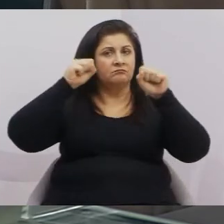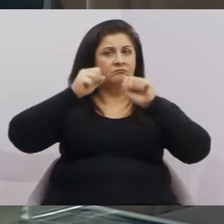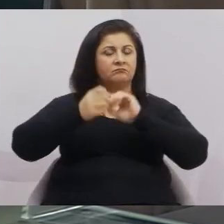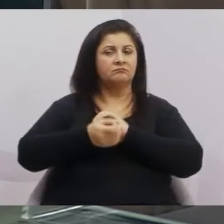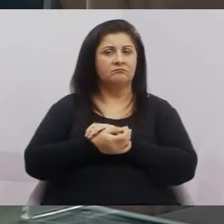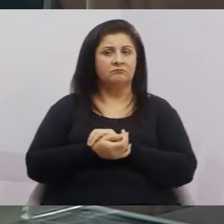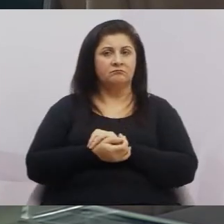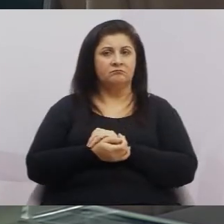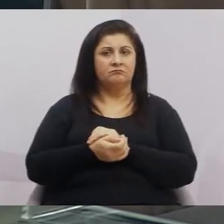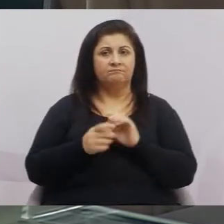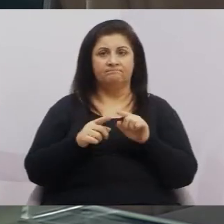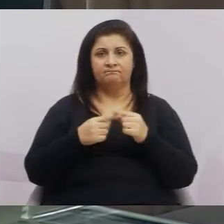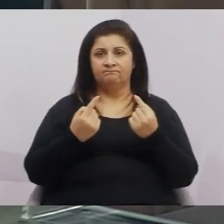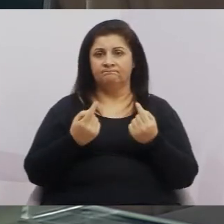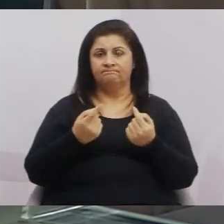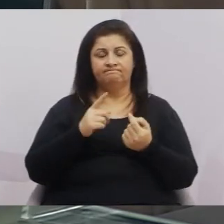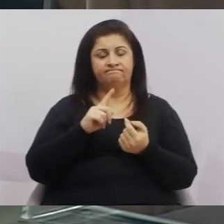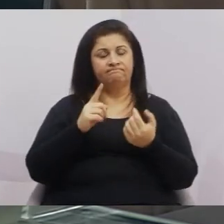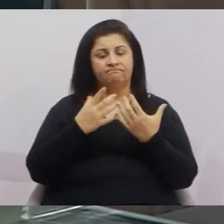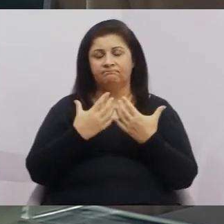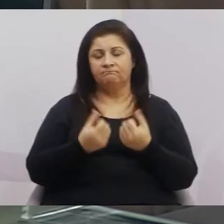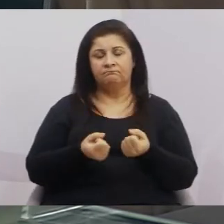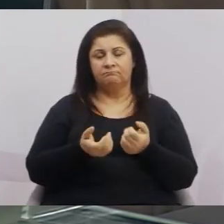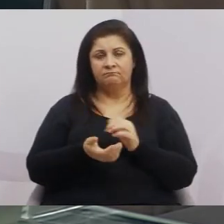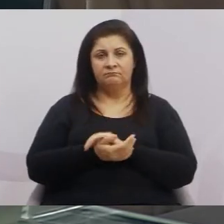mas não foi aceito naquele momento